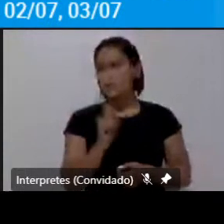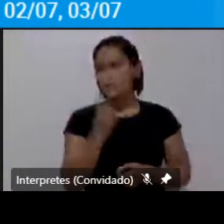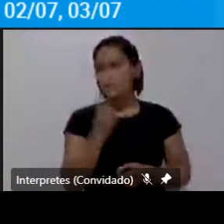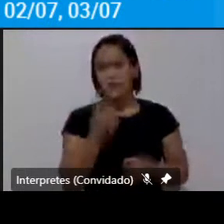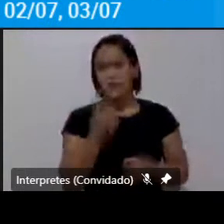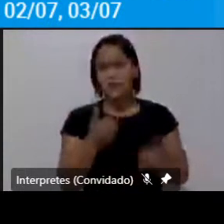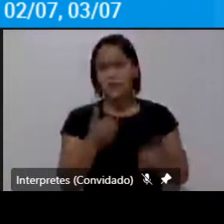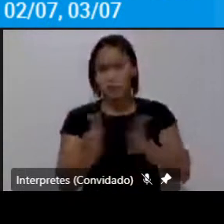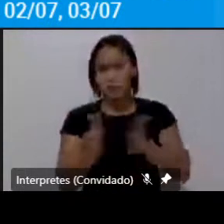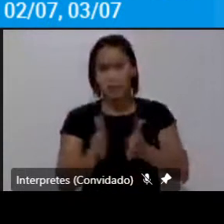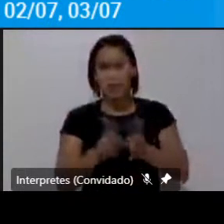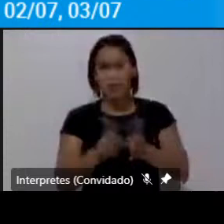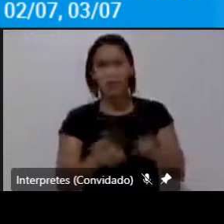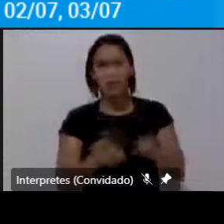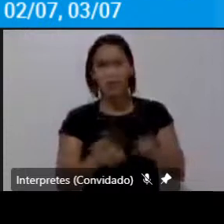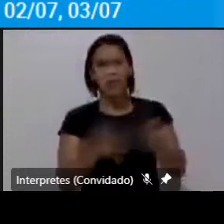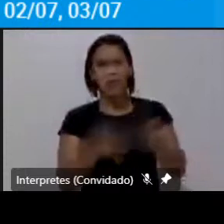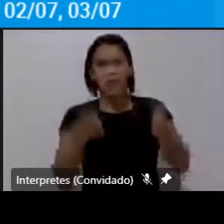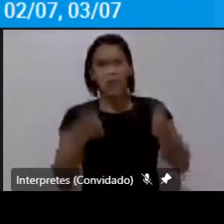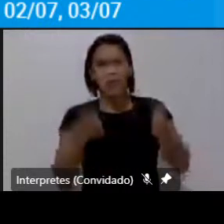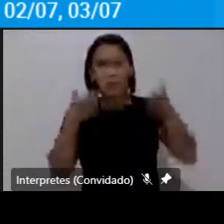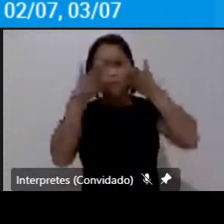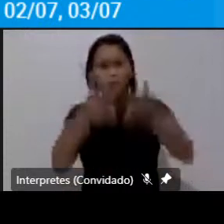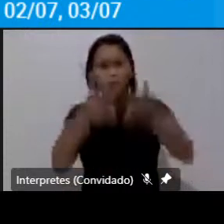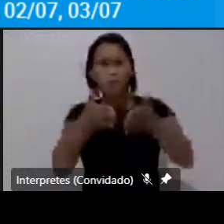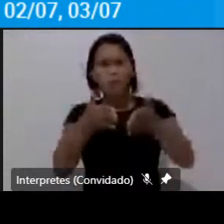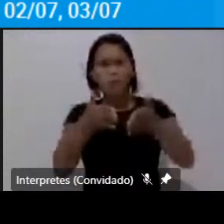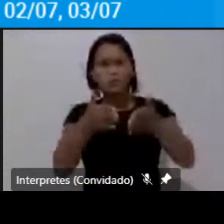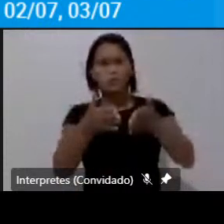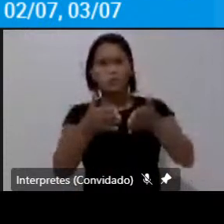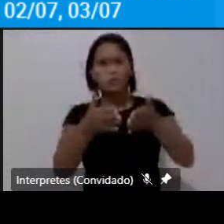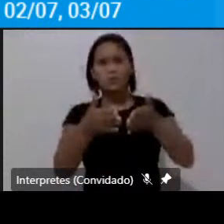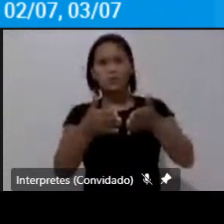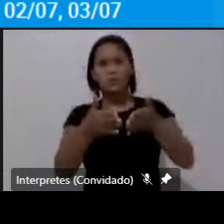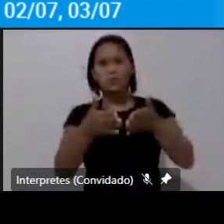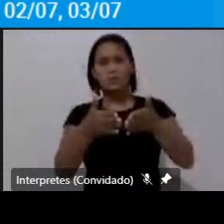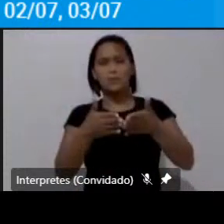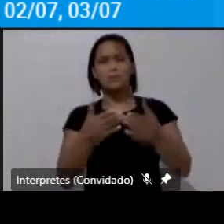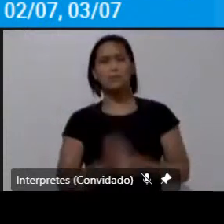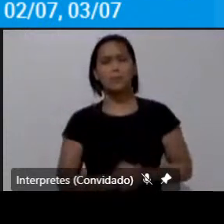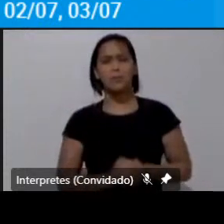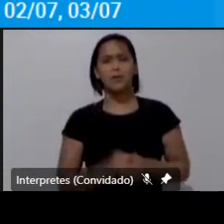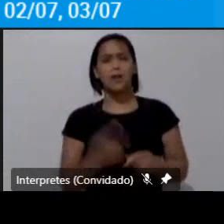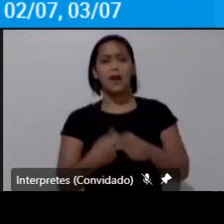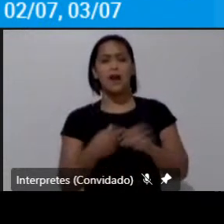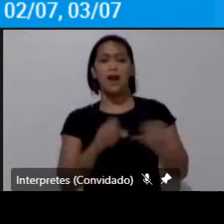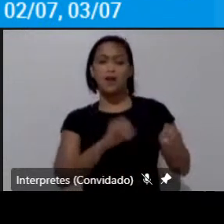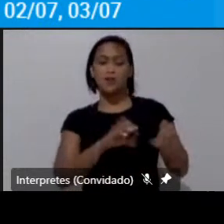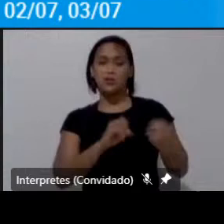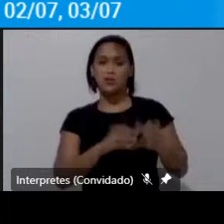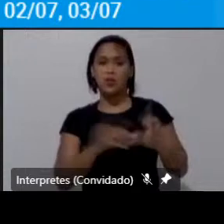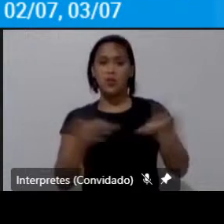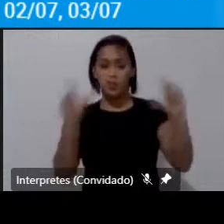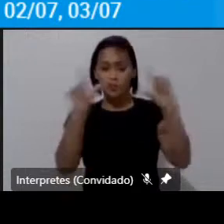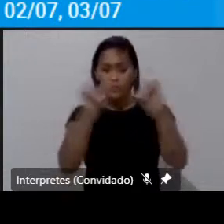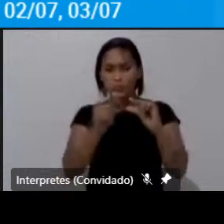está muito concentrada a oferta de emprego a escola está um pouquinho mais